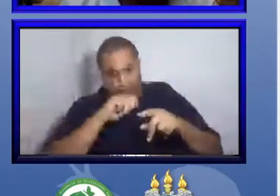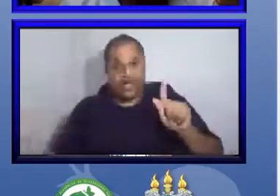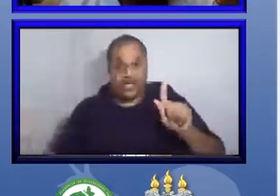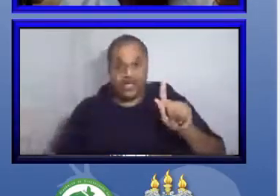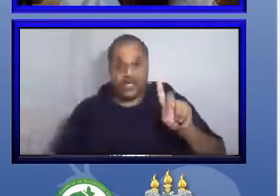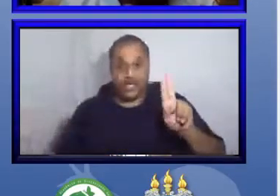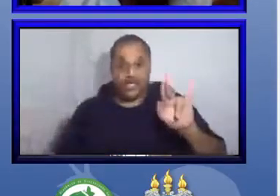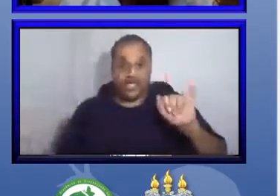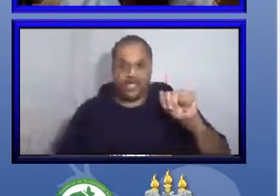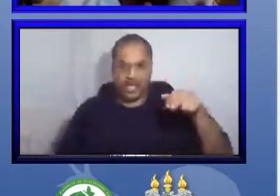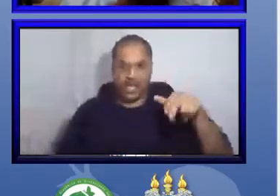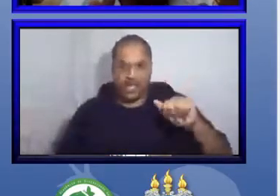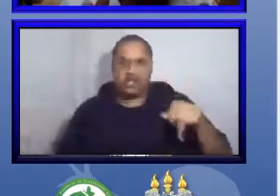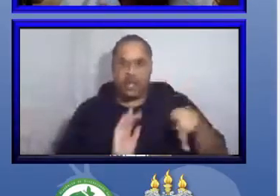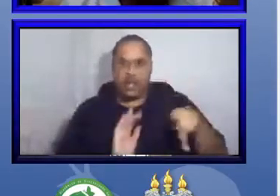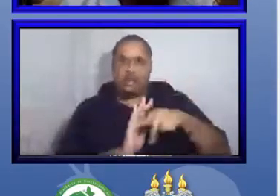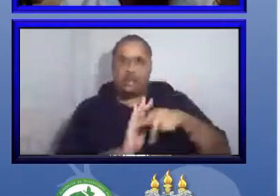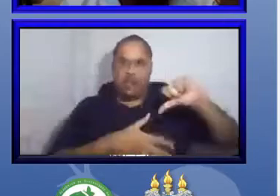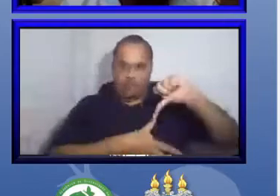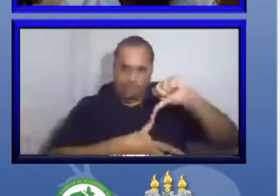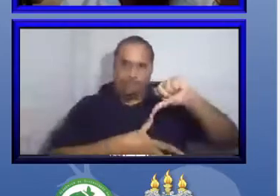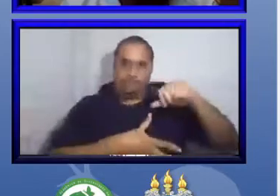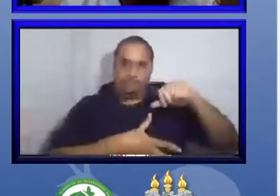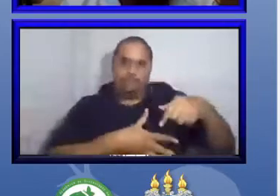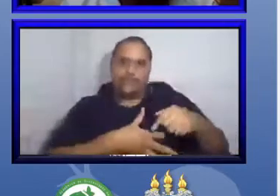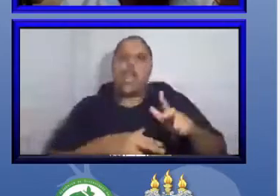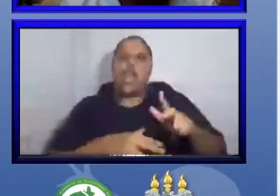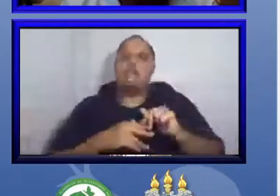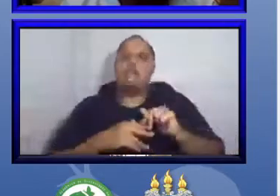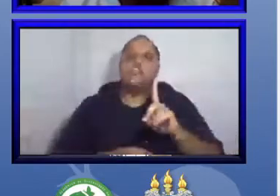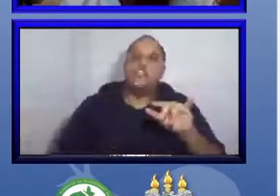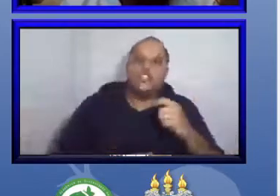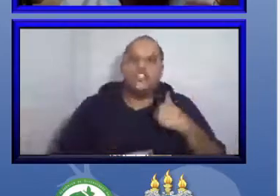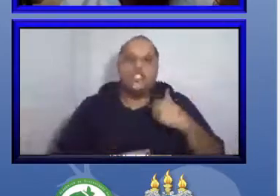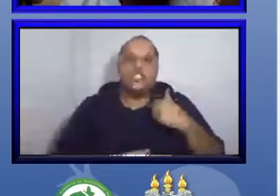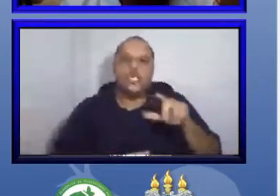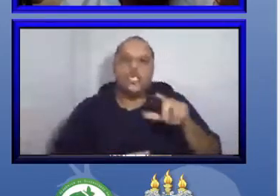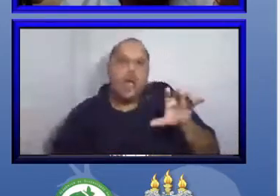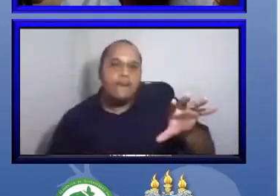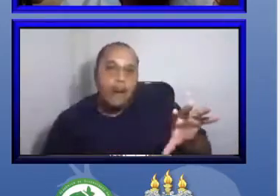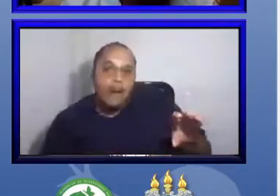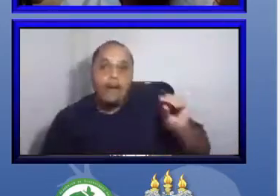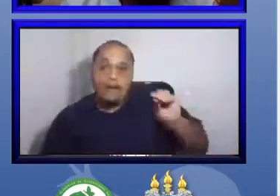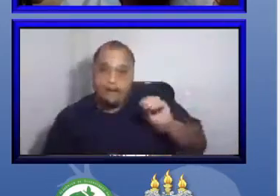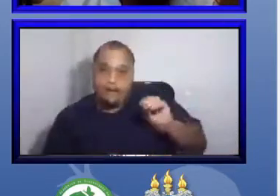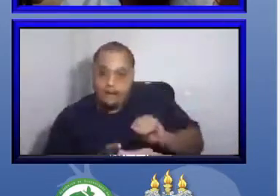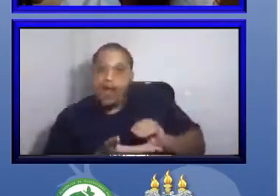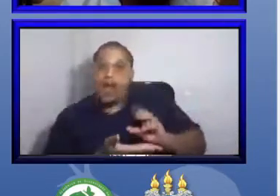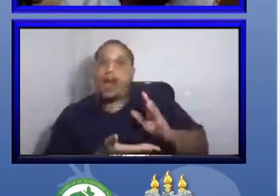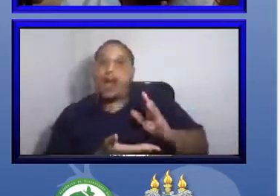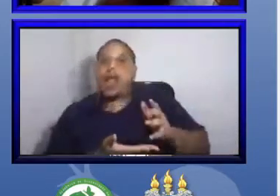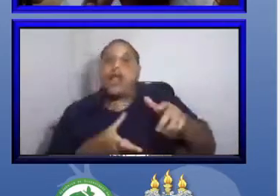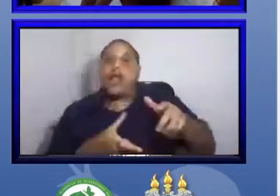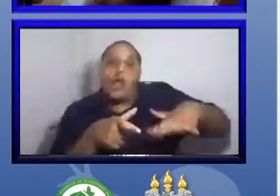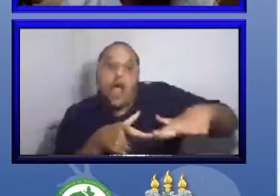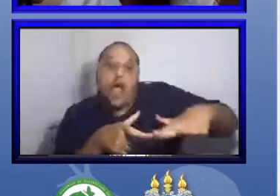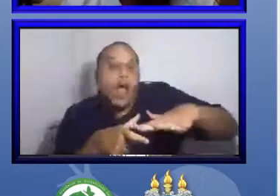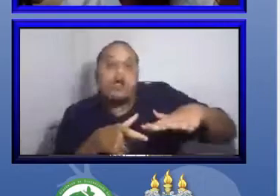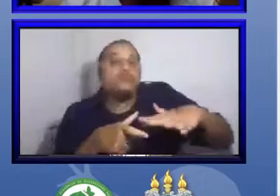com data de coleta, quem foi o coletor, o ambiente, foi numa